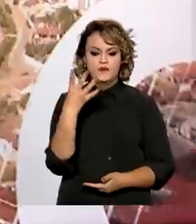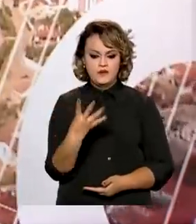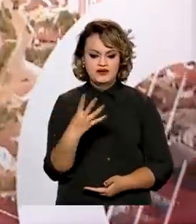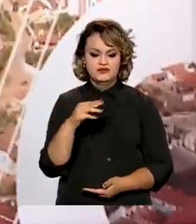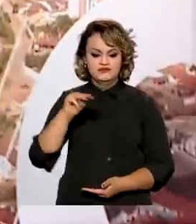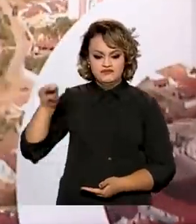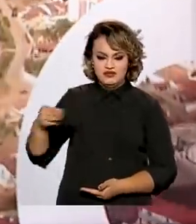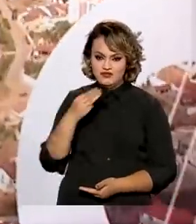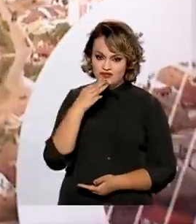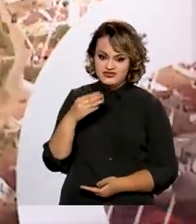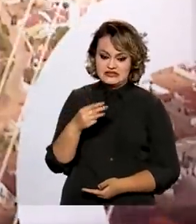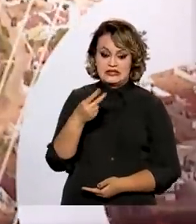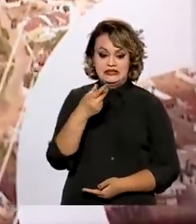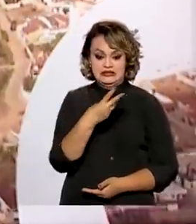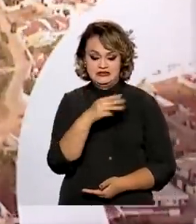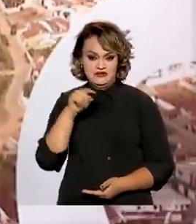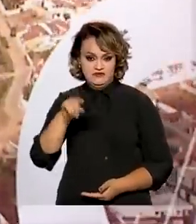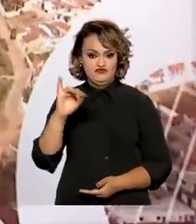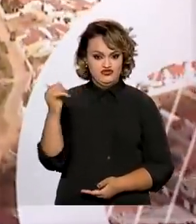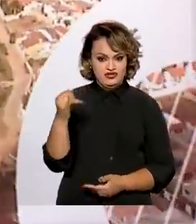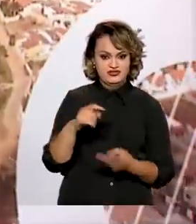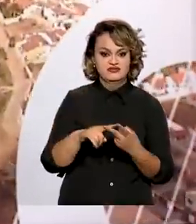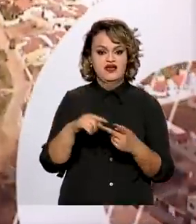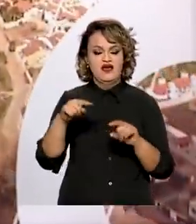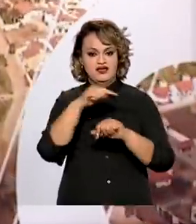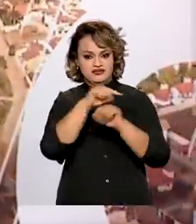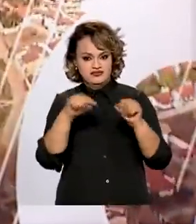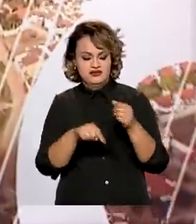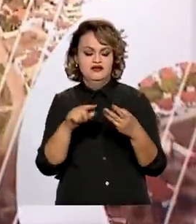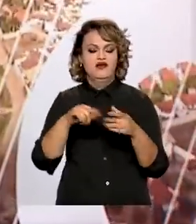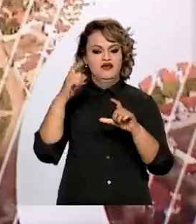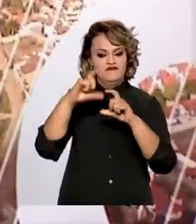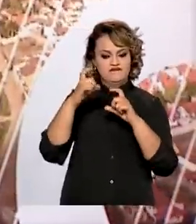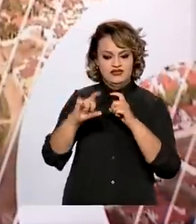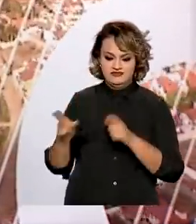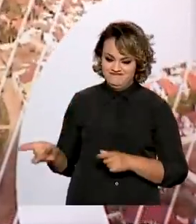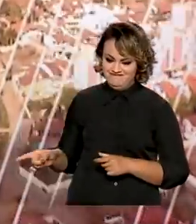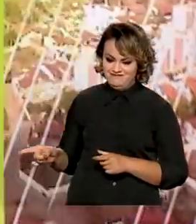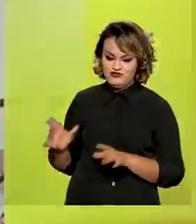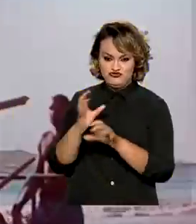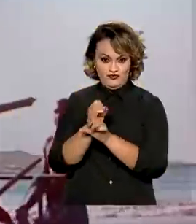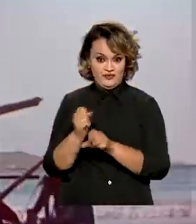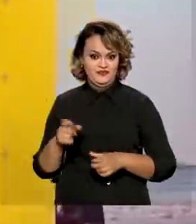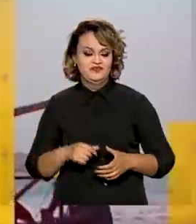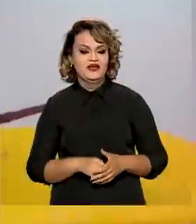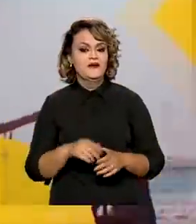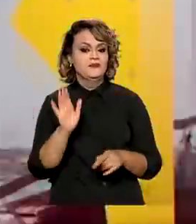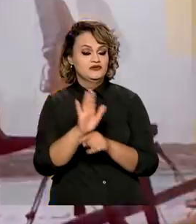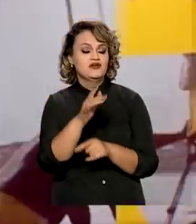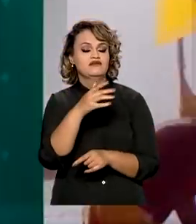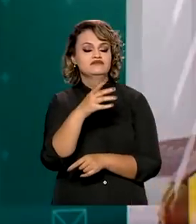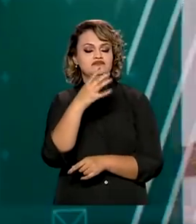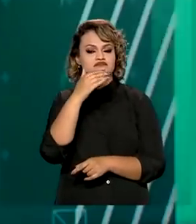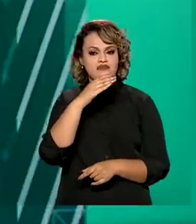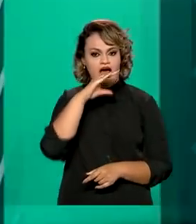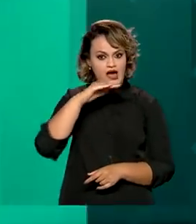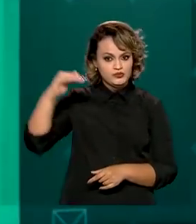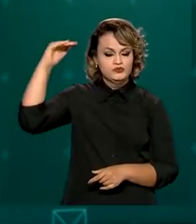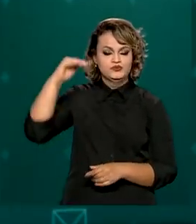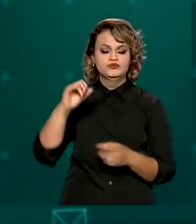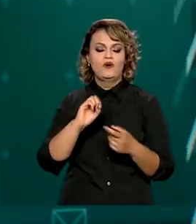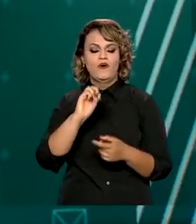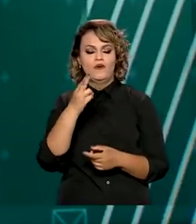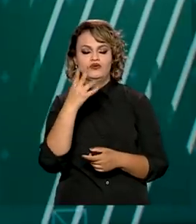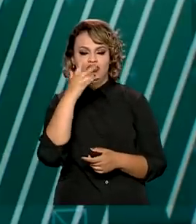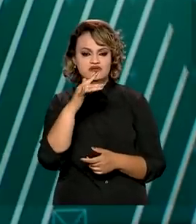300 mil doses da Janssen, AstraZeneca e também da Pfizer para reforço em adultos e também para completar o esquema vacinal